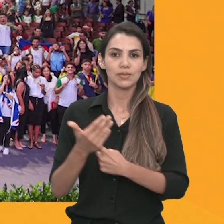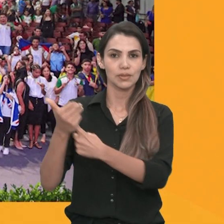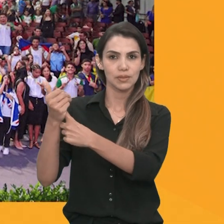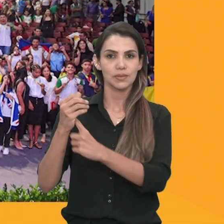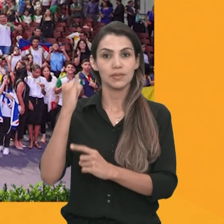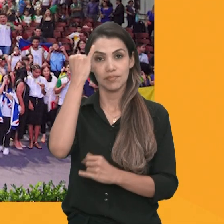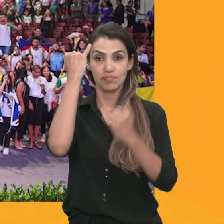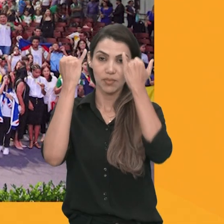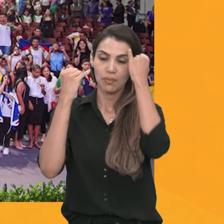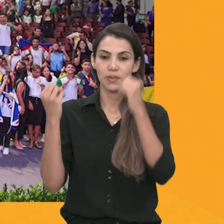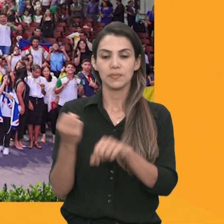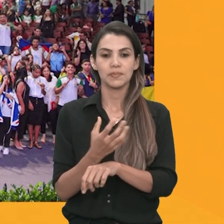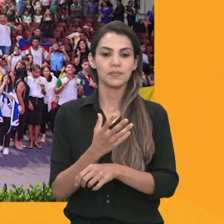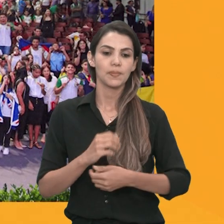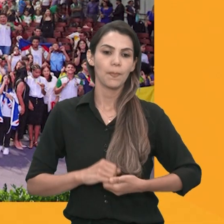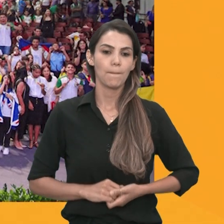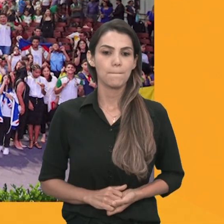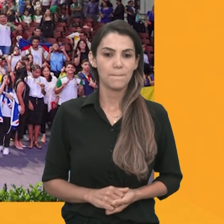e Inovação.